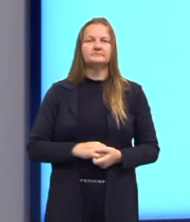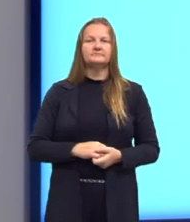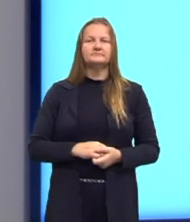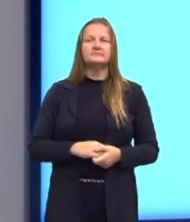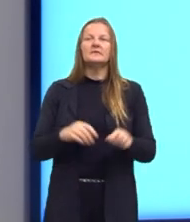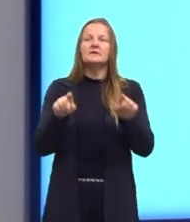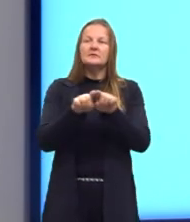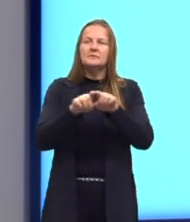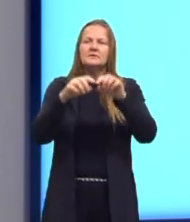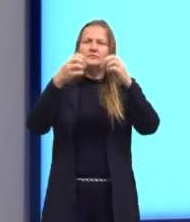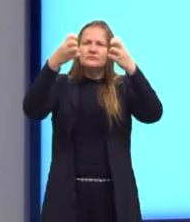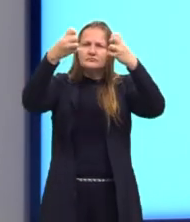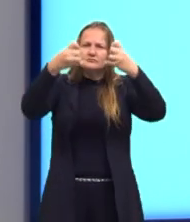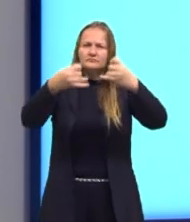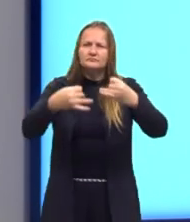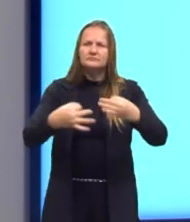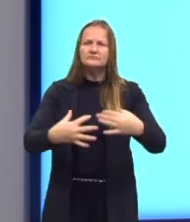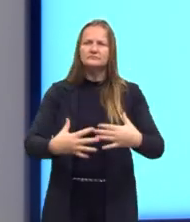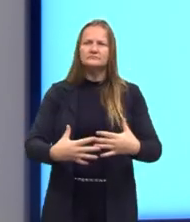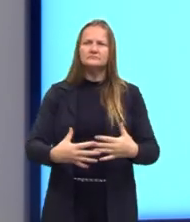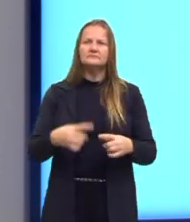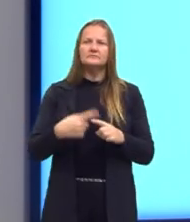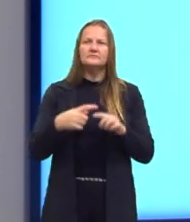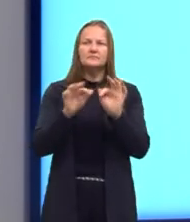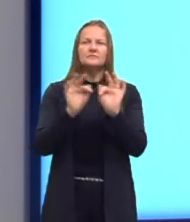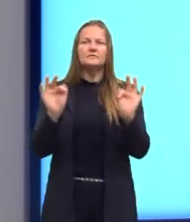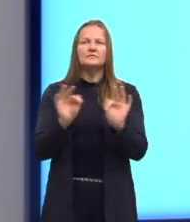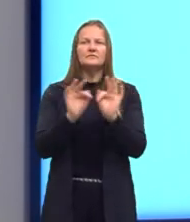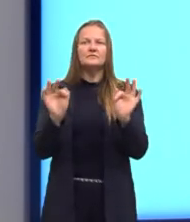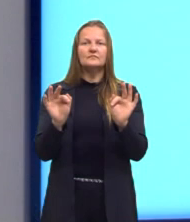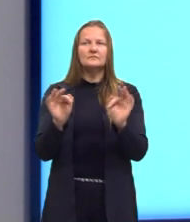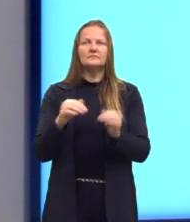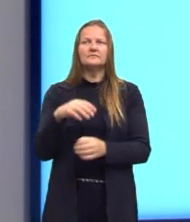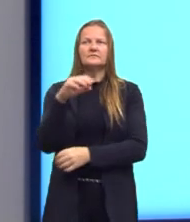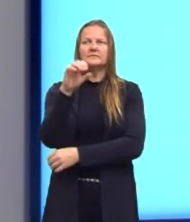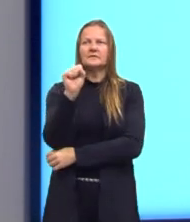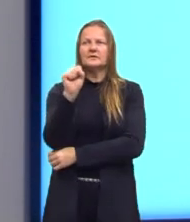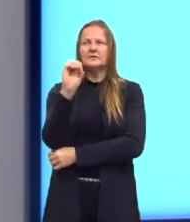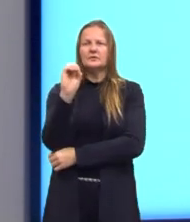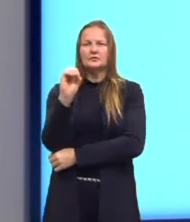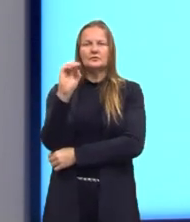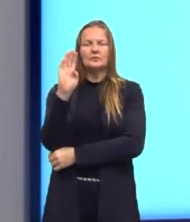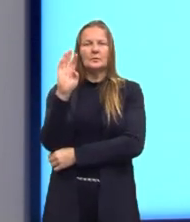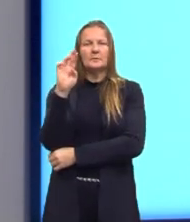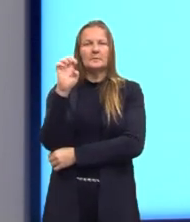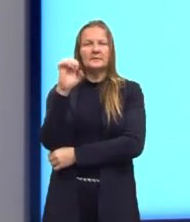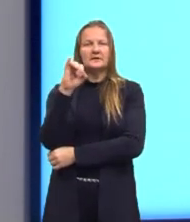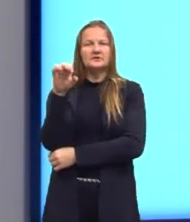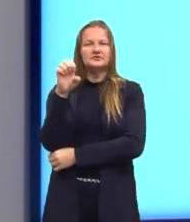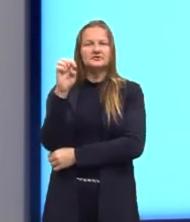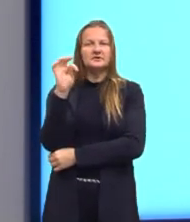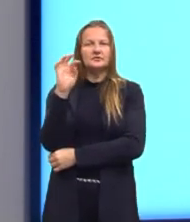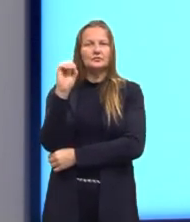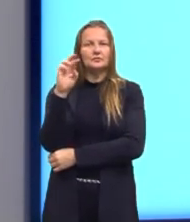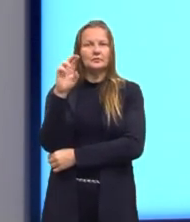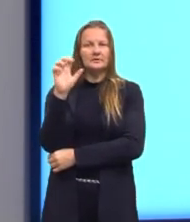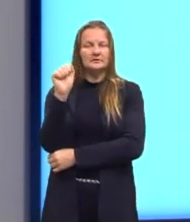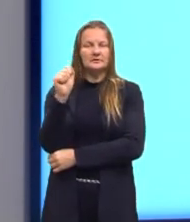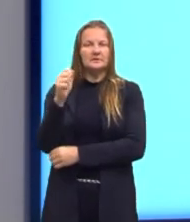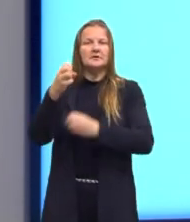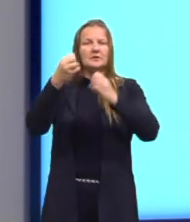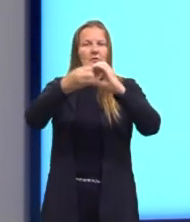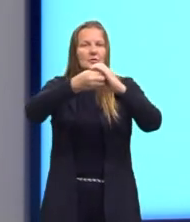Aqui nós vamos falar brevemente da função sobrejetora, injetora e bijetora. São algumas